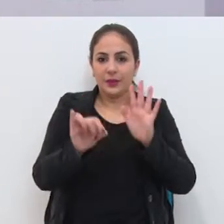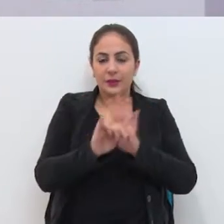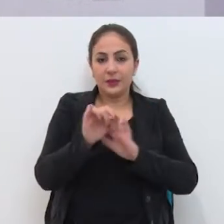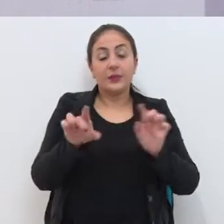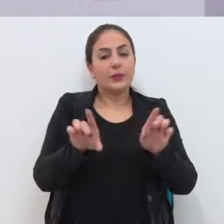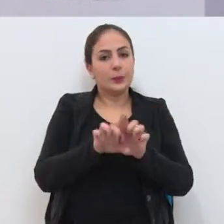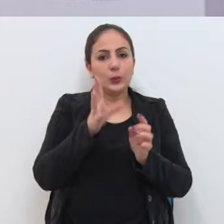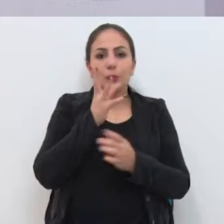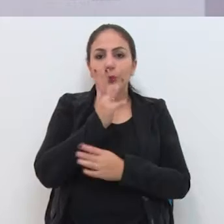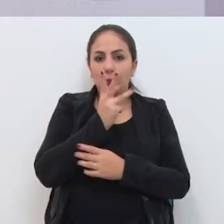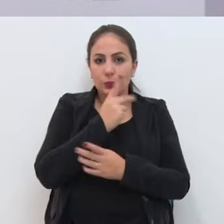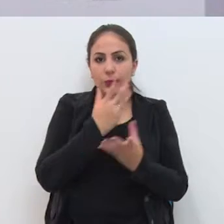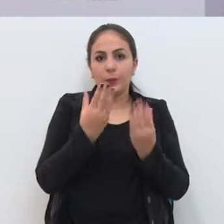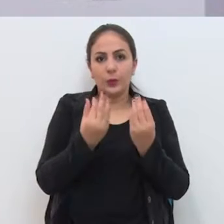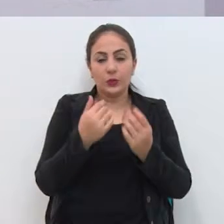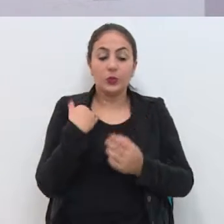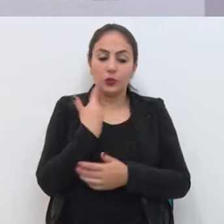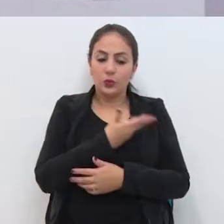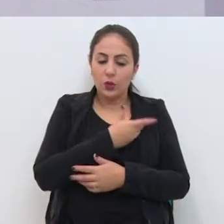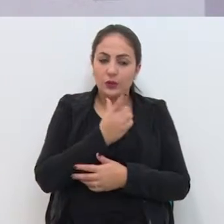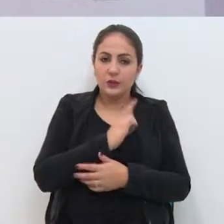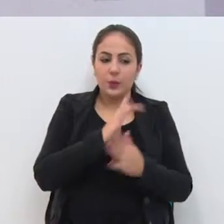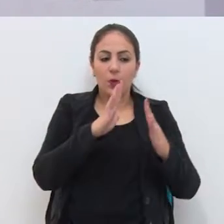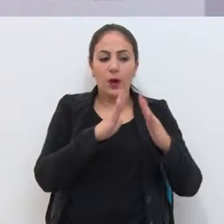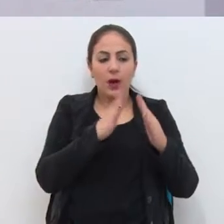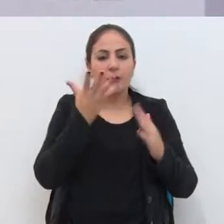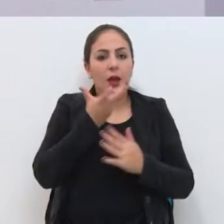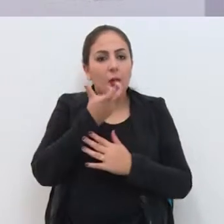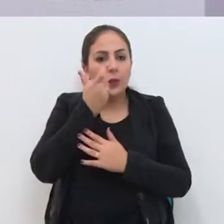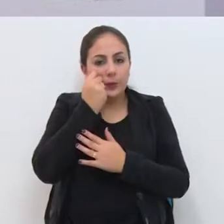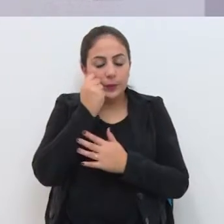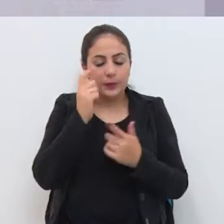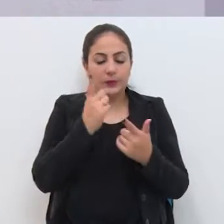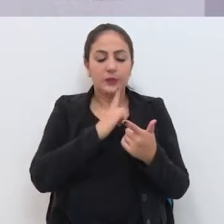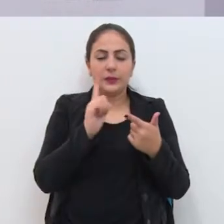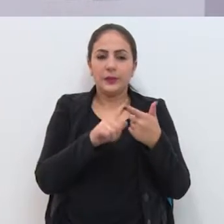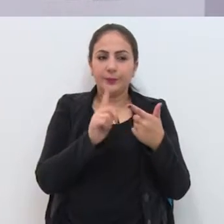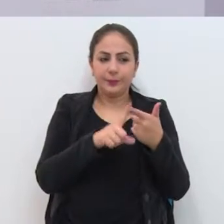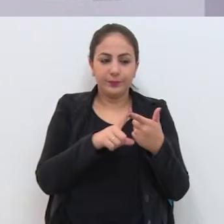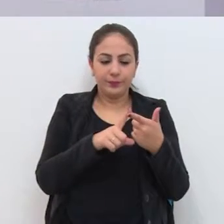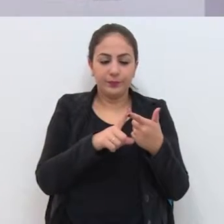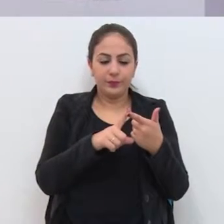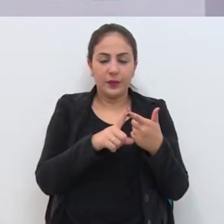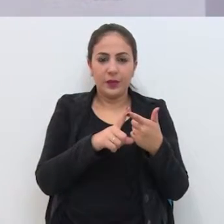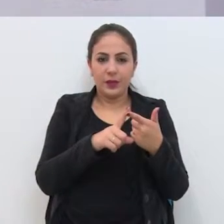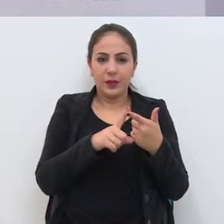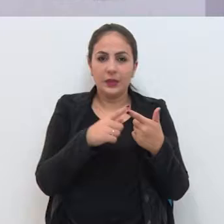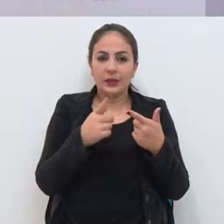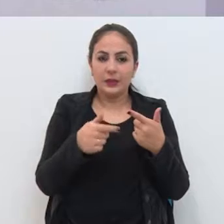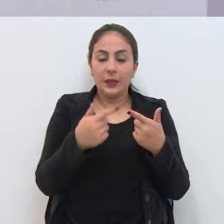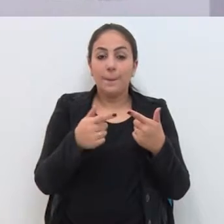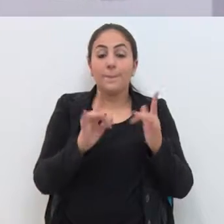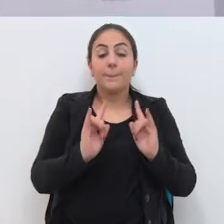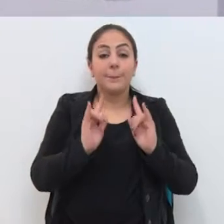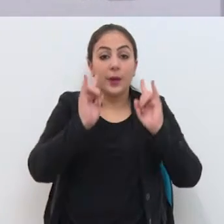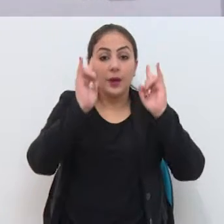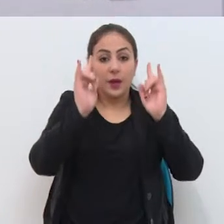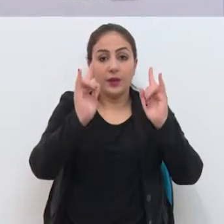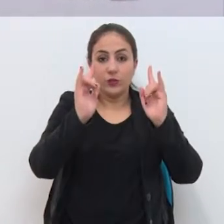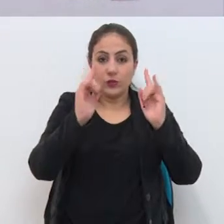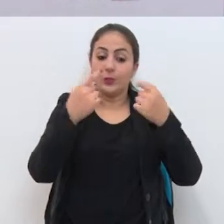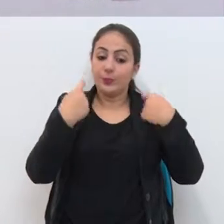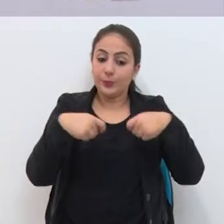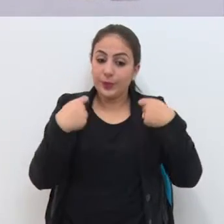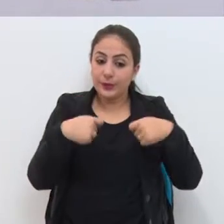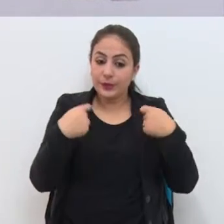E demora muito Então a gente tem casas de acolhimento Temos aí prédios